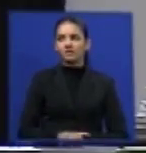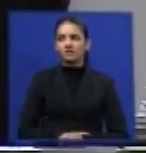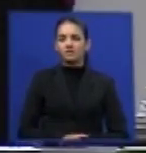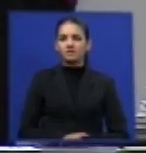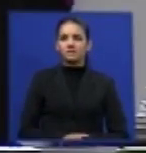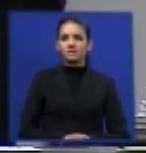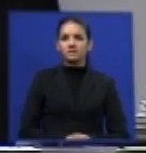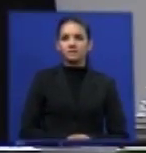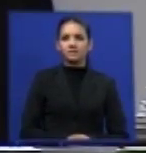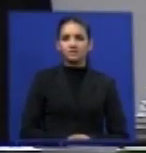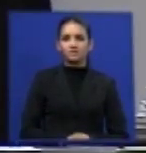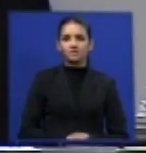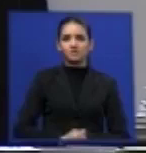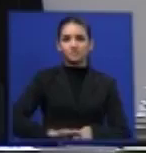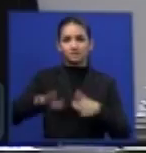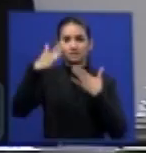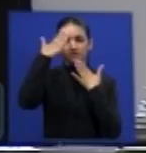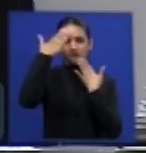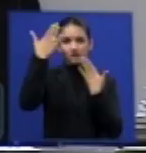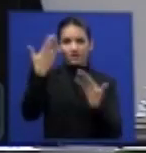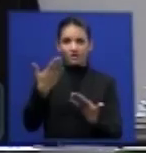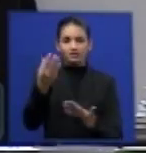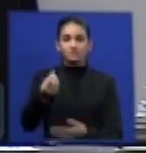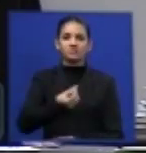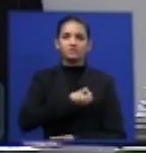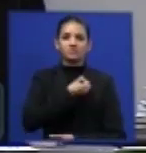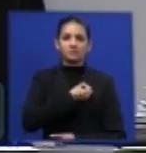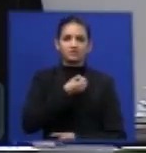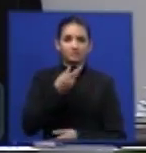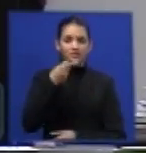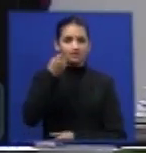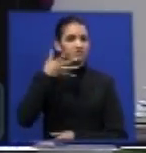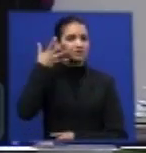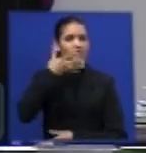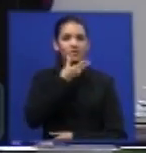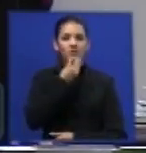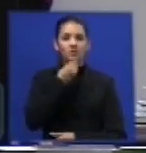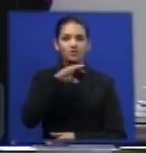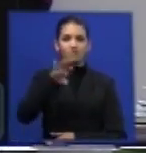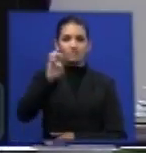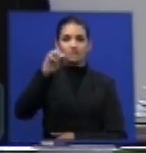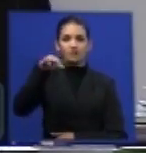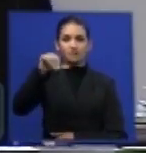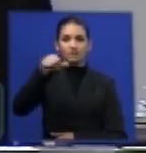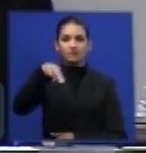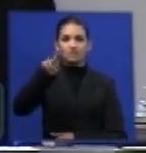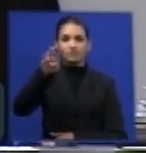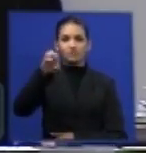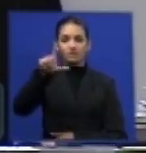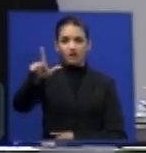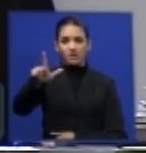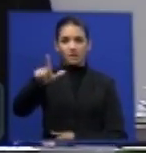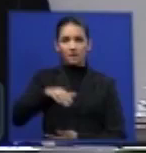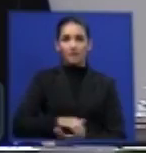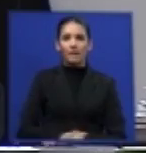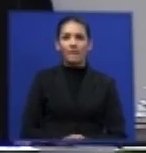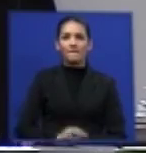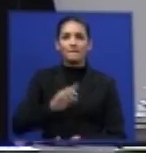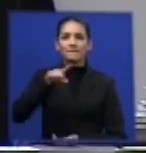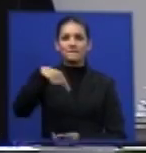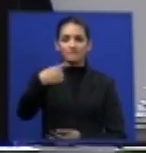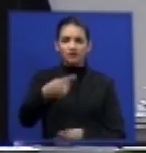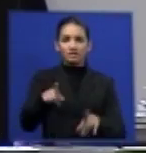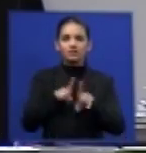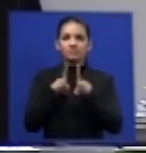Eu agradeço a participação do doutor Emanuel e na sequência que foi também